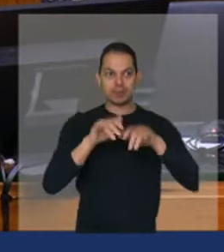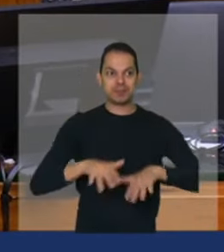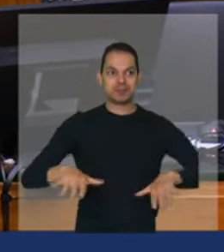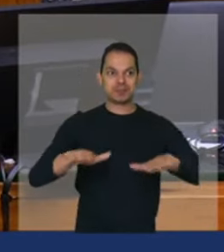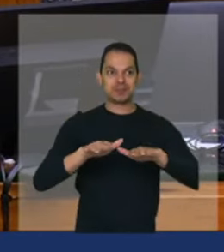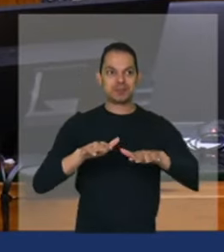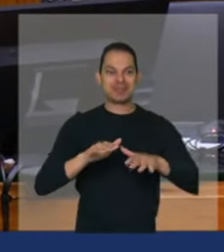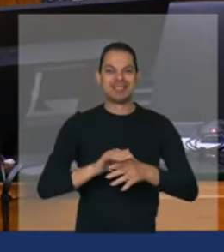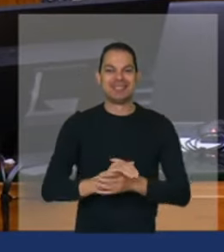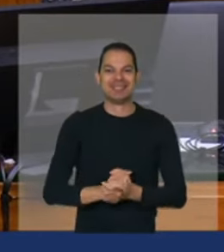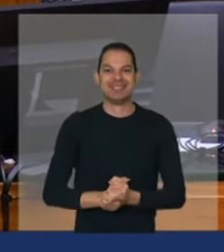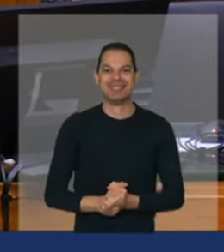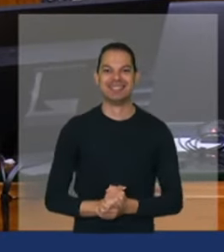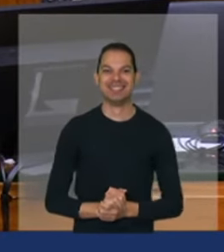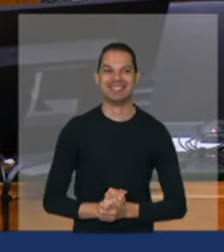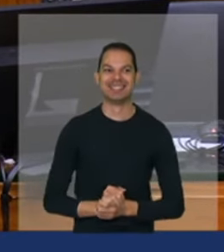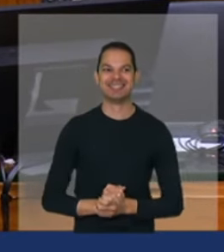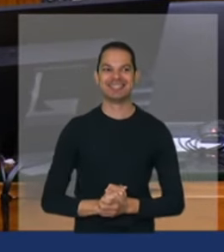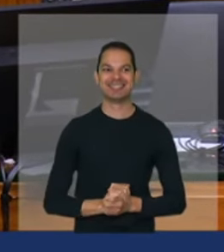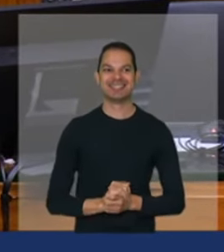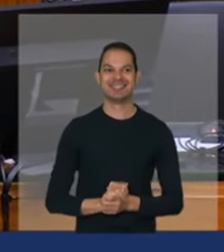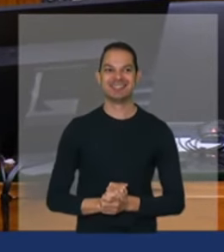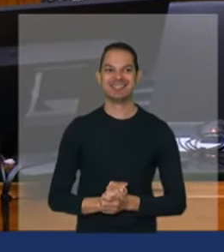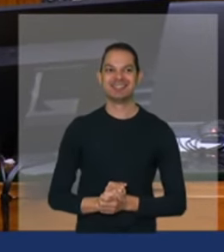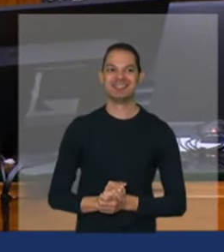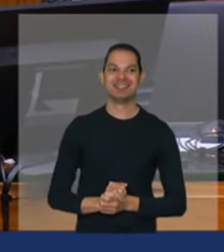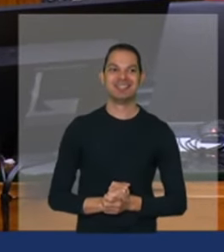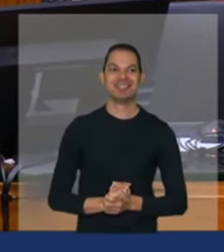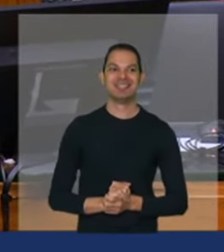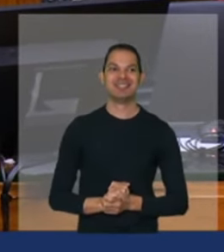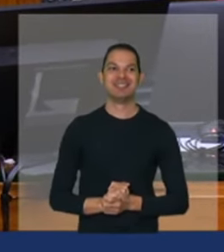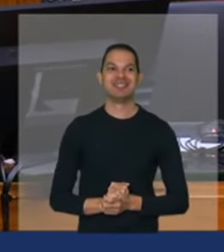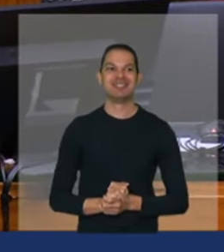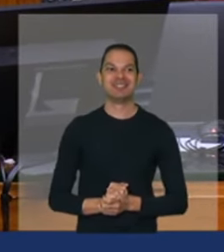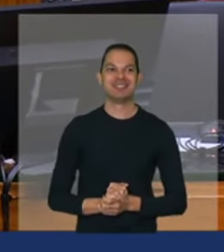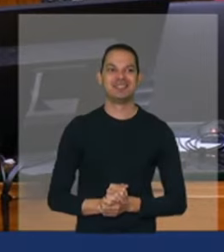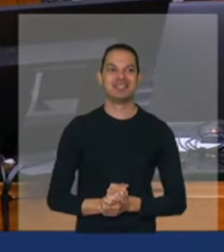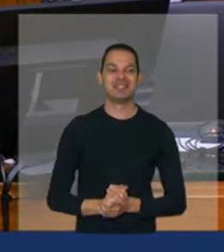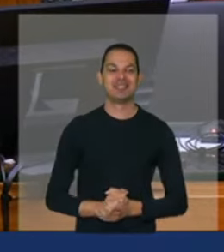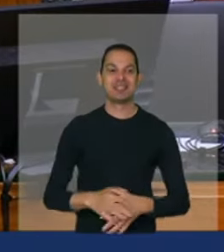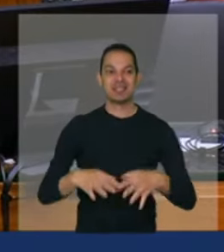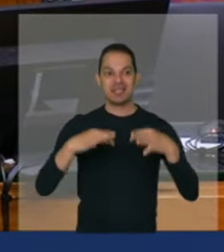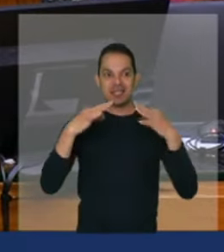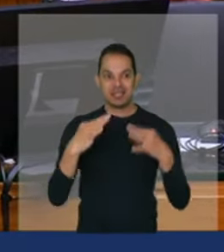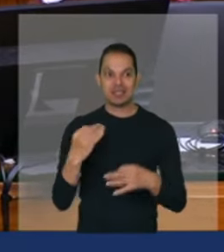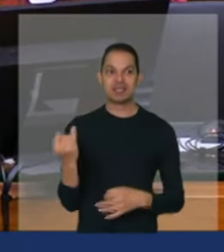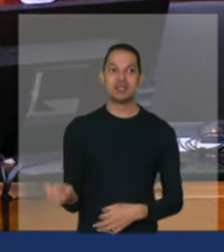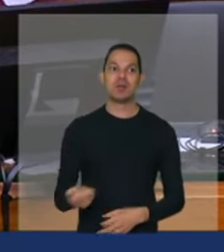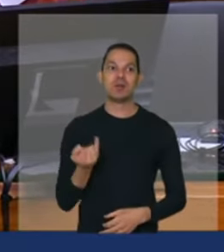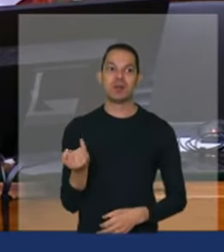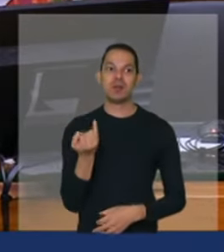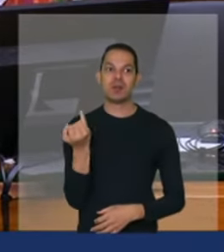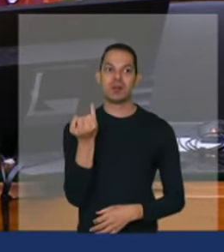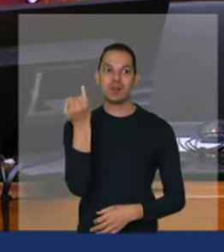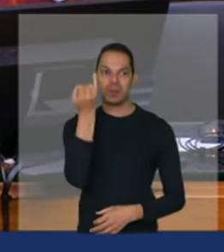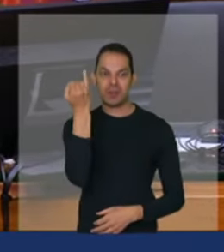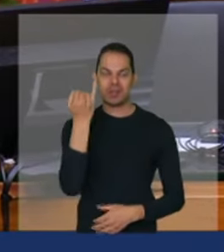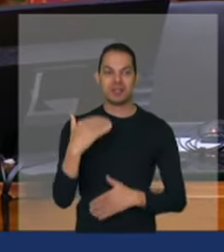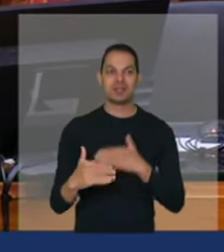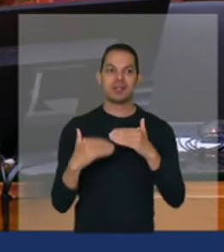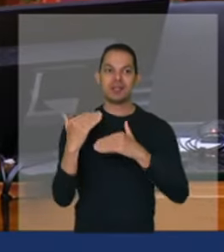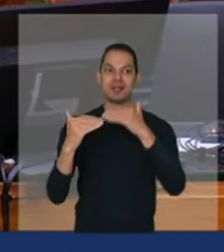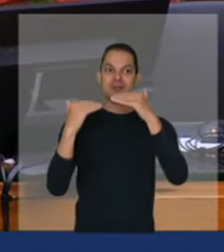Aquele foi, sem sombra, sem dúvida, um importante avanço